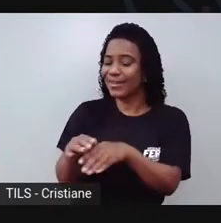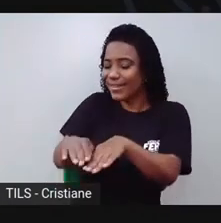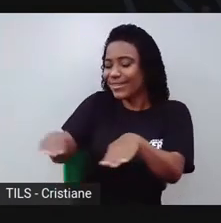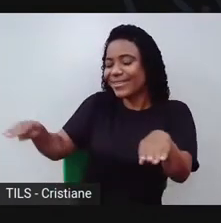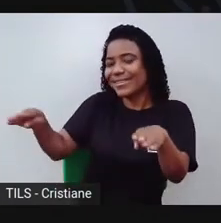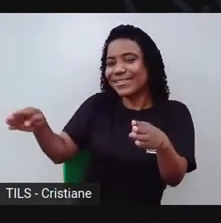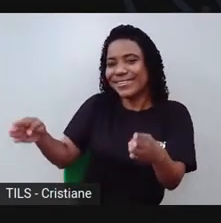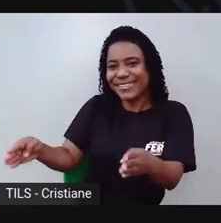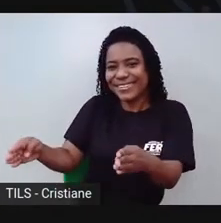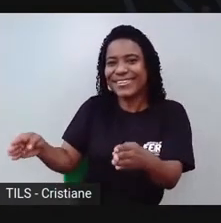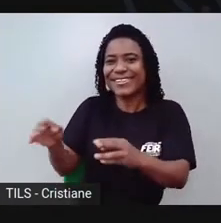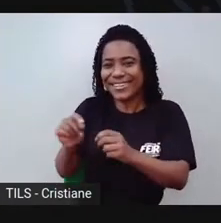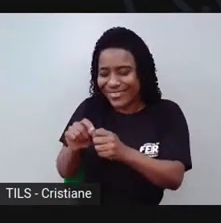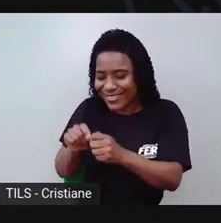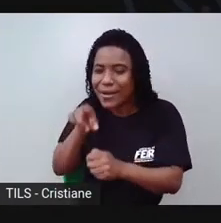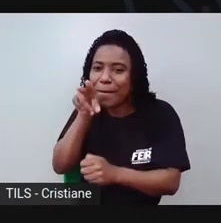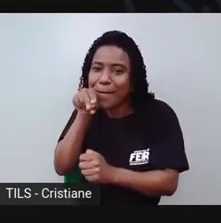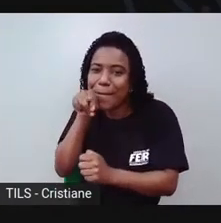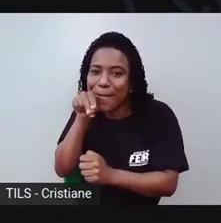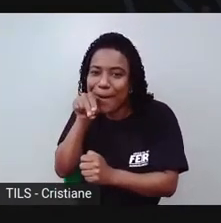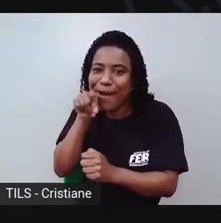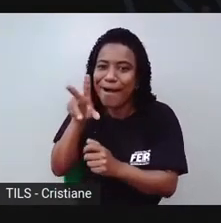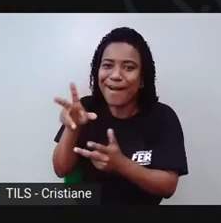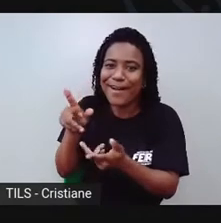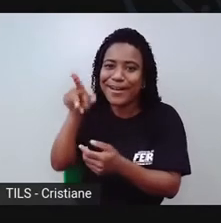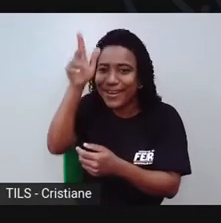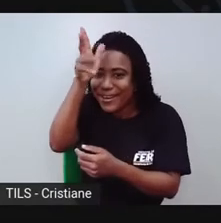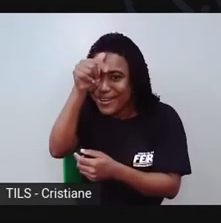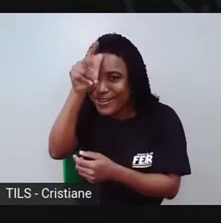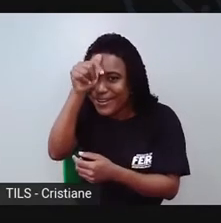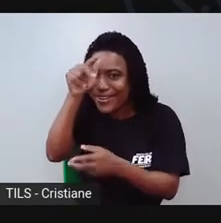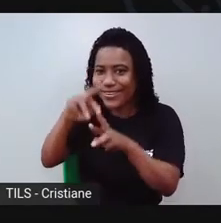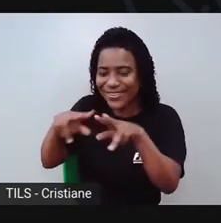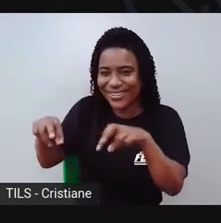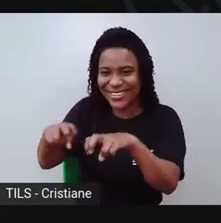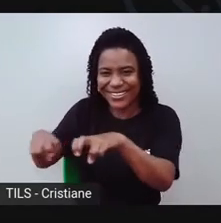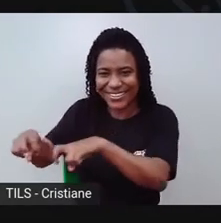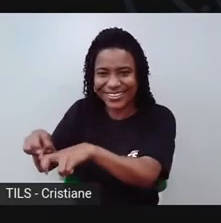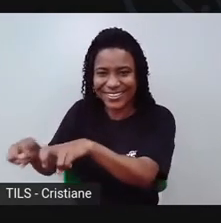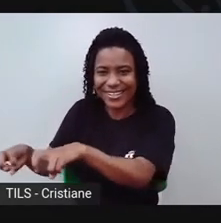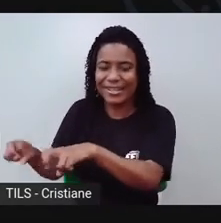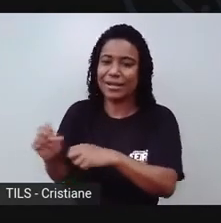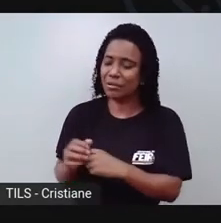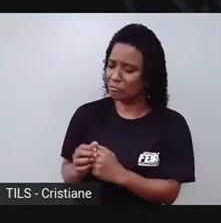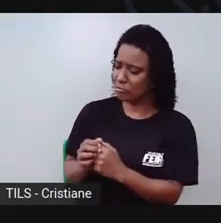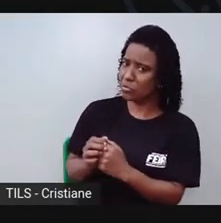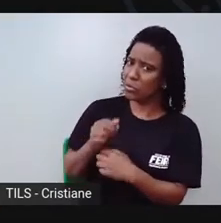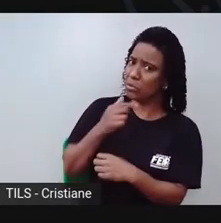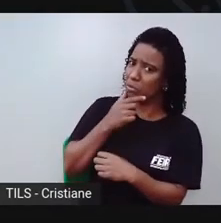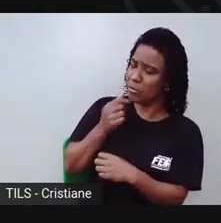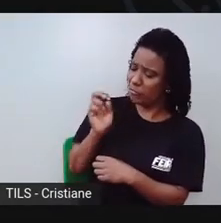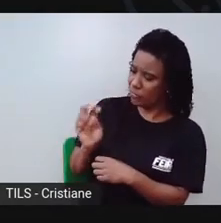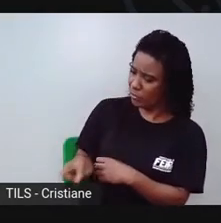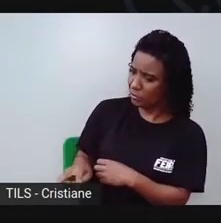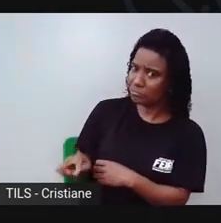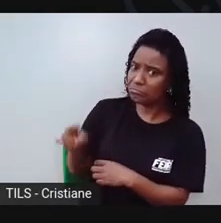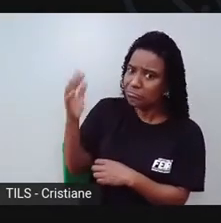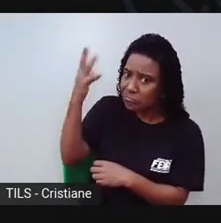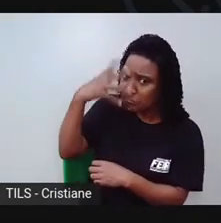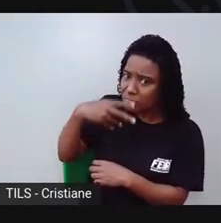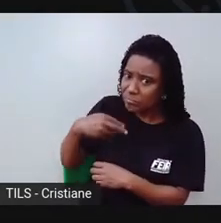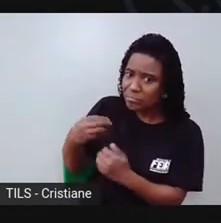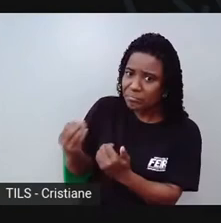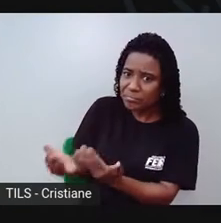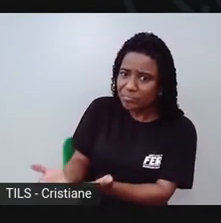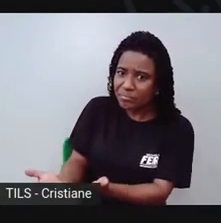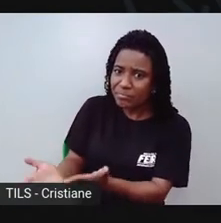dos bichinhos, né? Que ele fazia, se interessou pela aquela arte do mestre Vitalino. Ele falou, eu vou comprar seus trabalhinhos, vou botar aqui